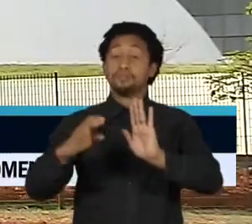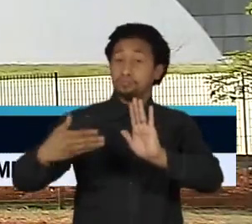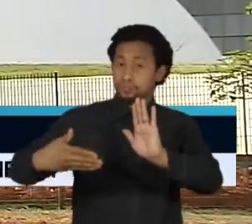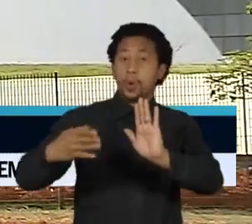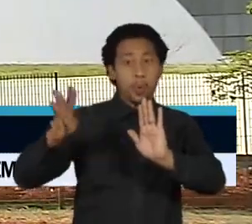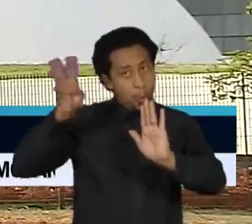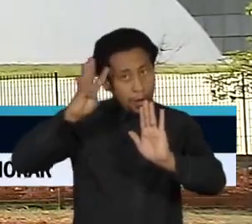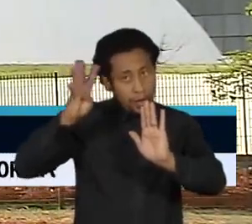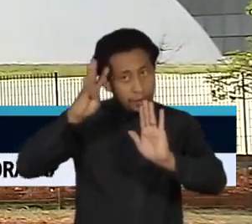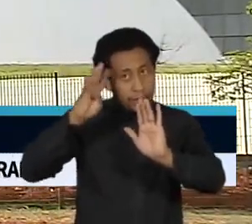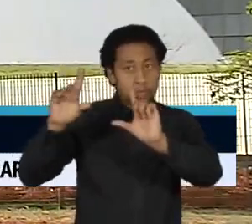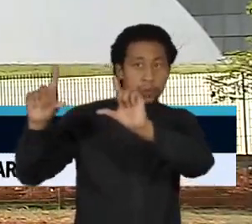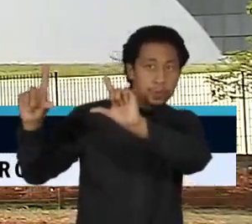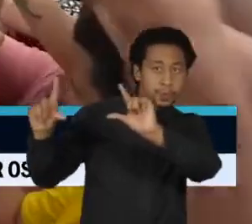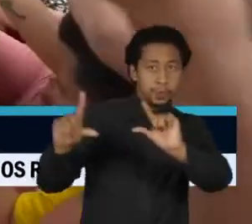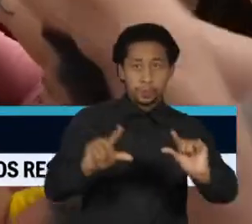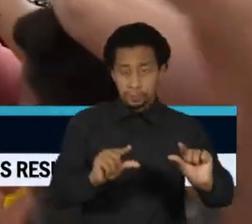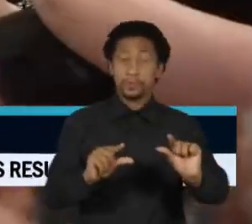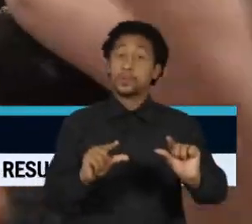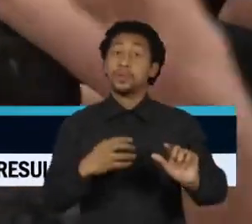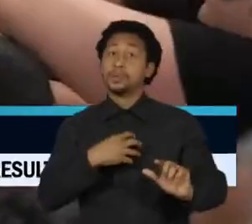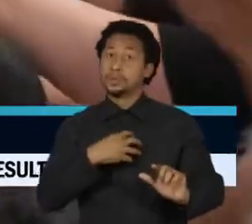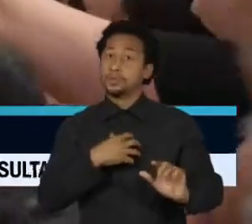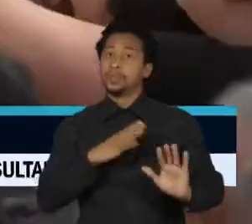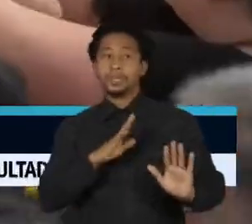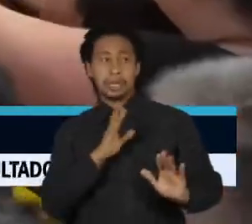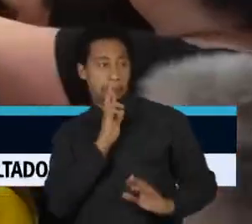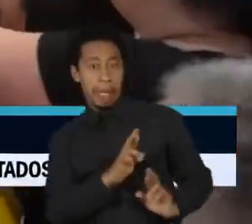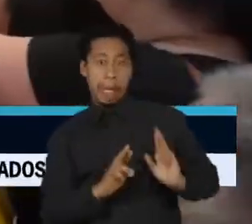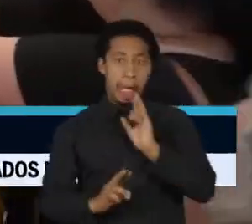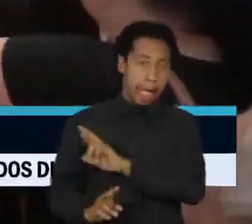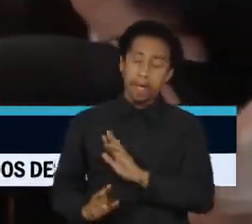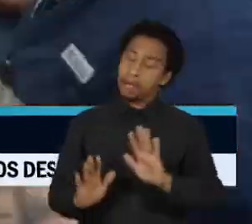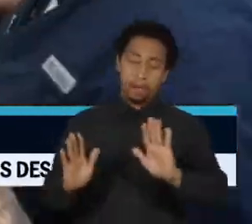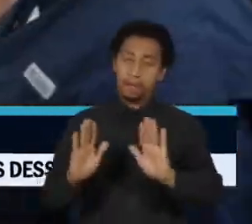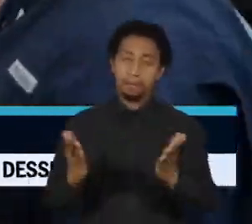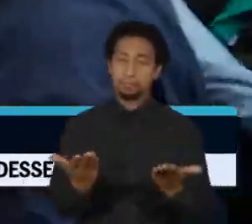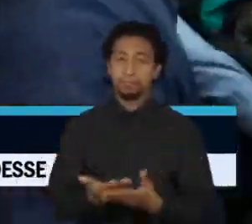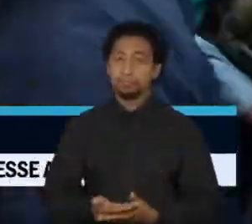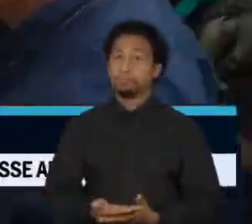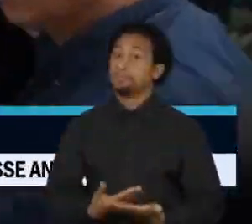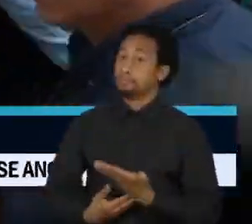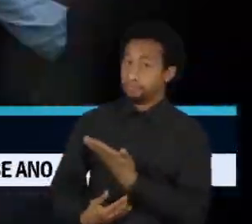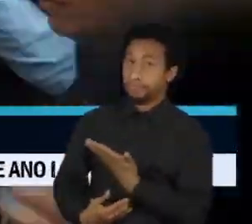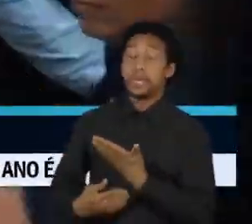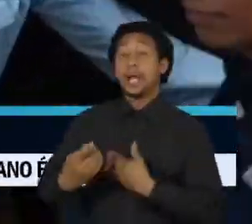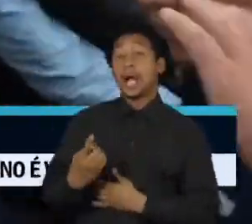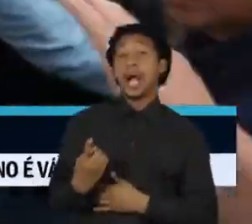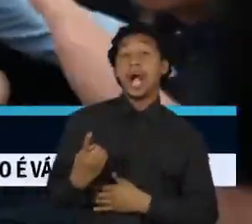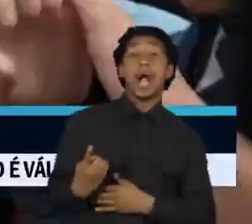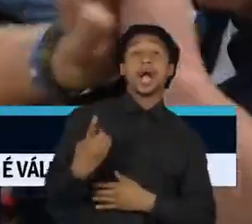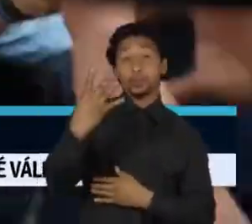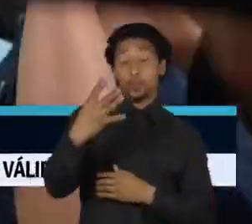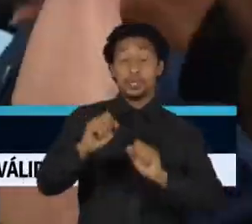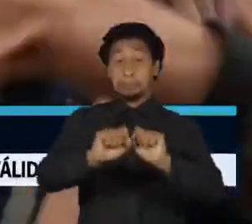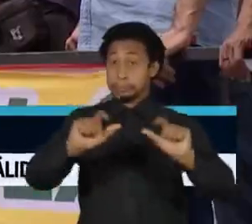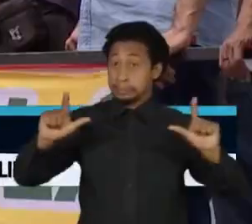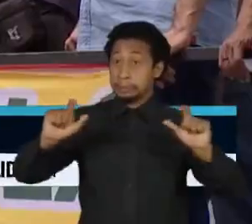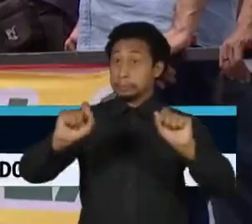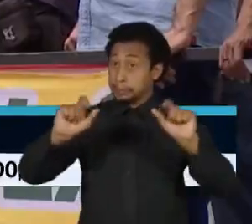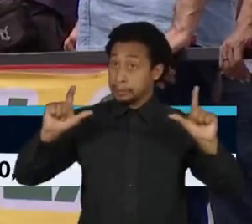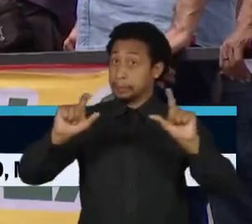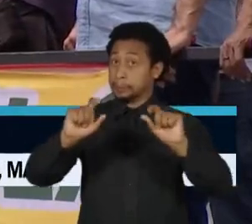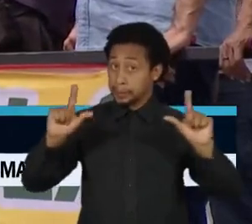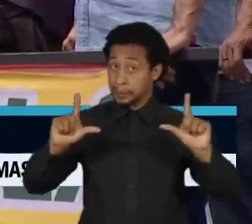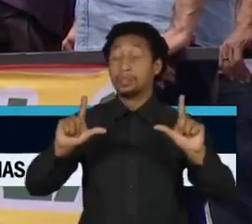resposta aos dois candidatos. O candidato à reeleição terá 14 inserções no horário do ex-presidente